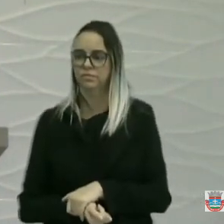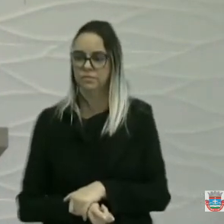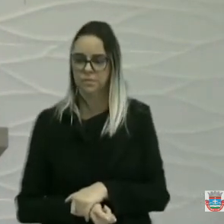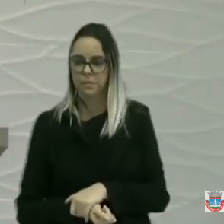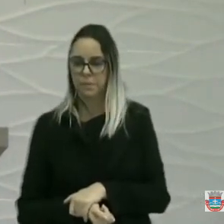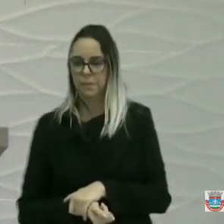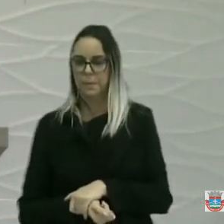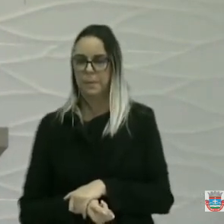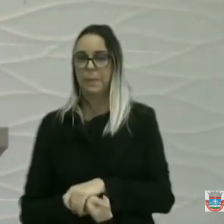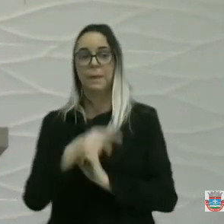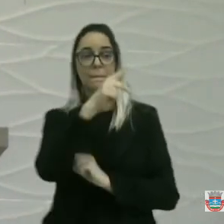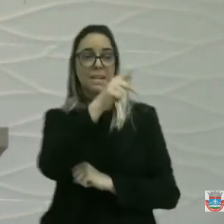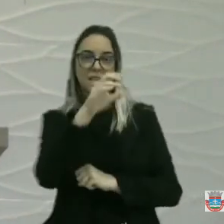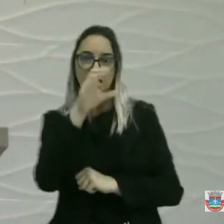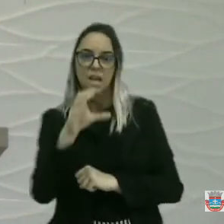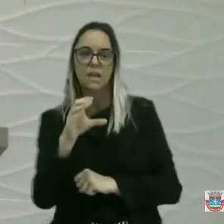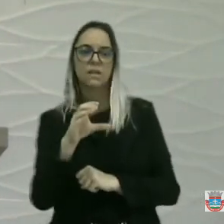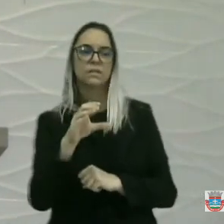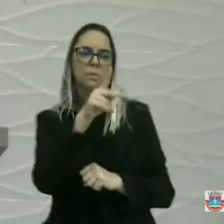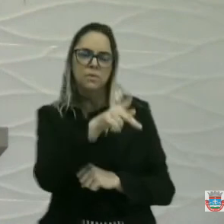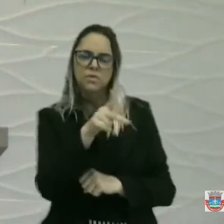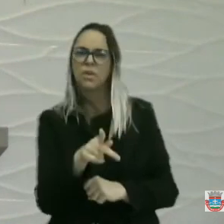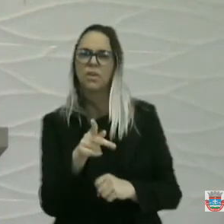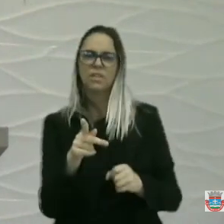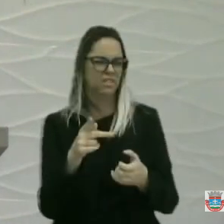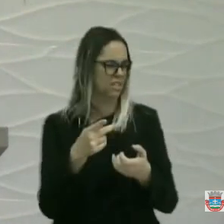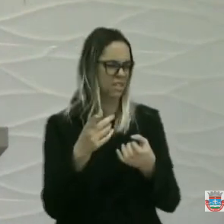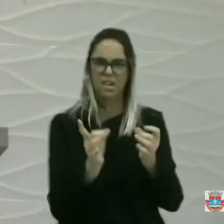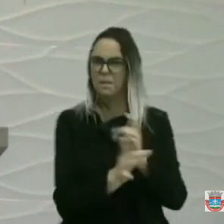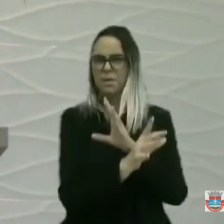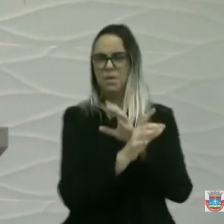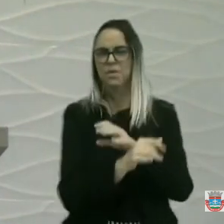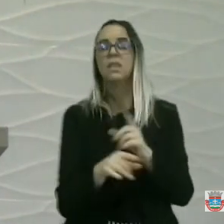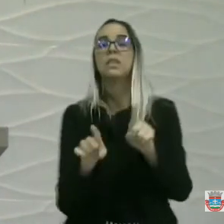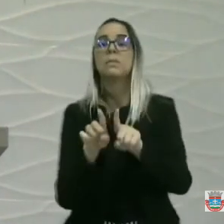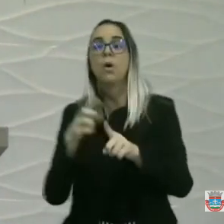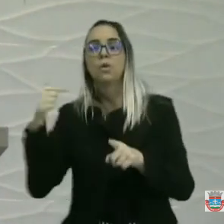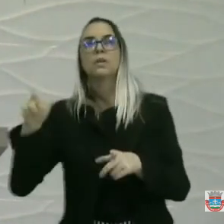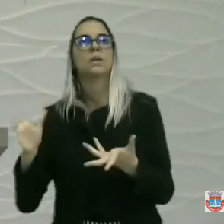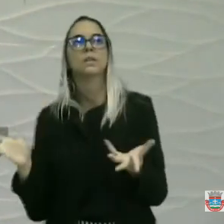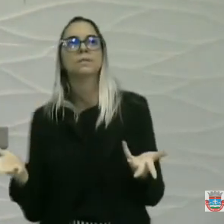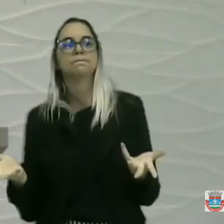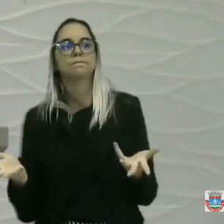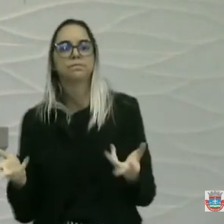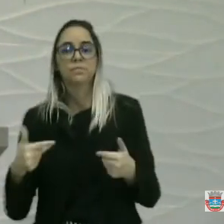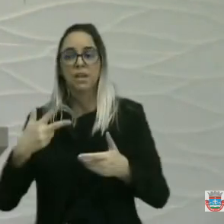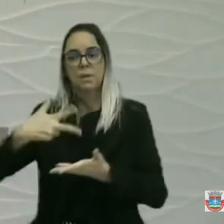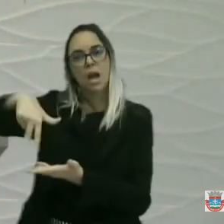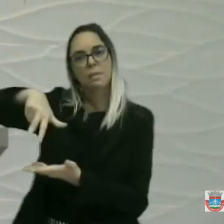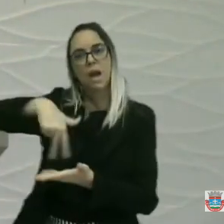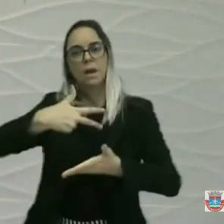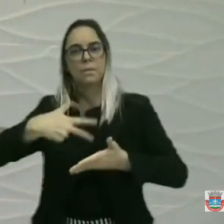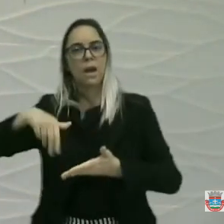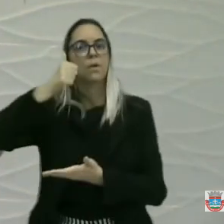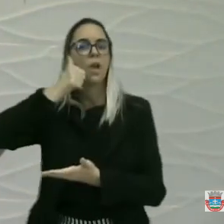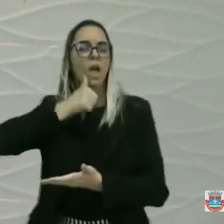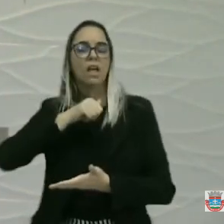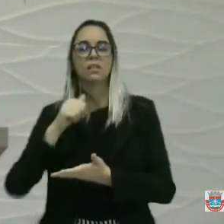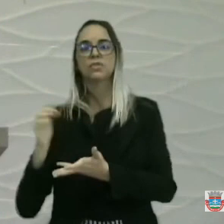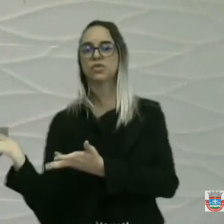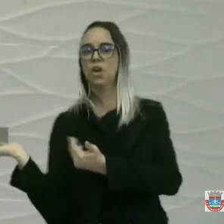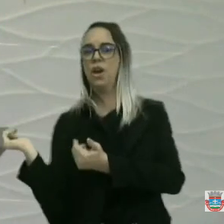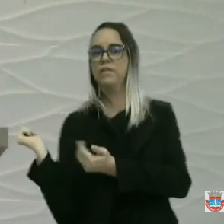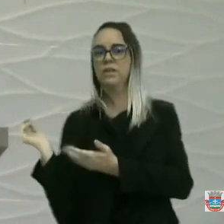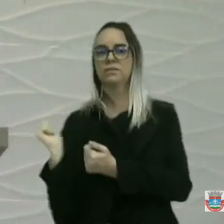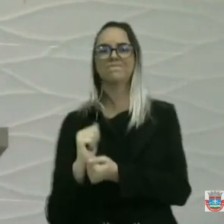Acabou com o PCC dos professores. Acabou com o baile das debutantes. Debutantes. Que eram aquelas jovens